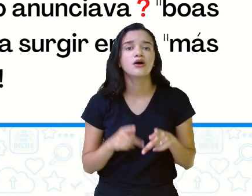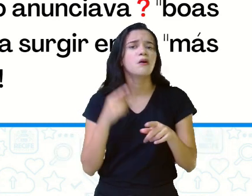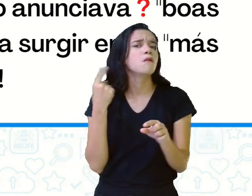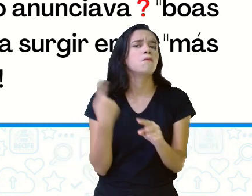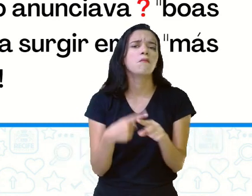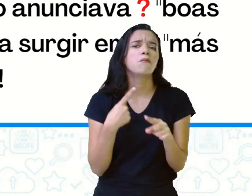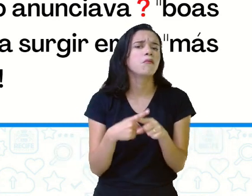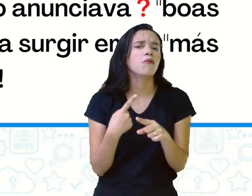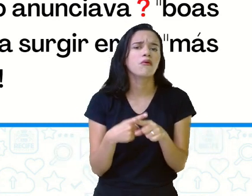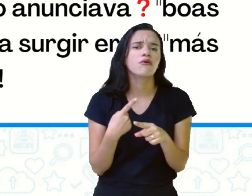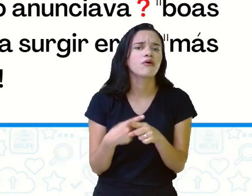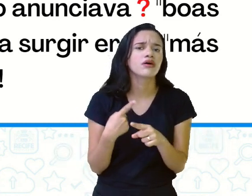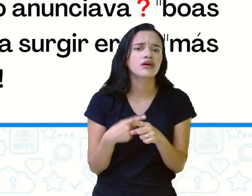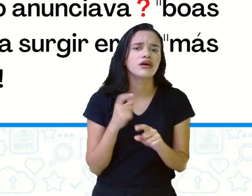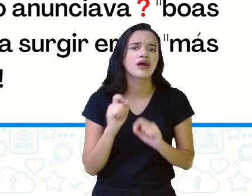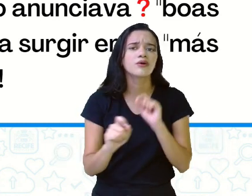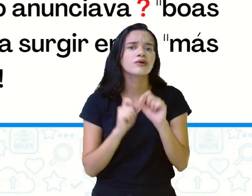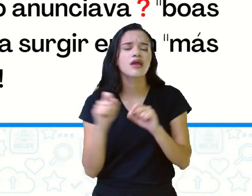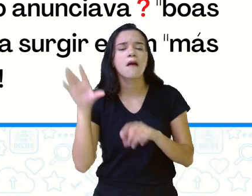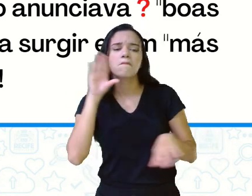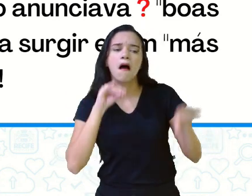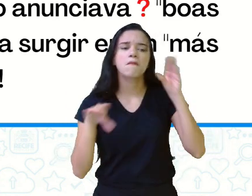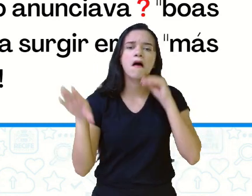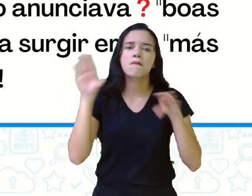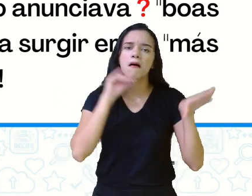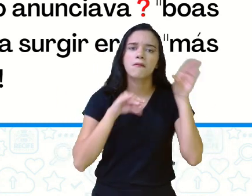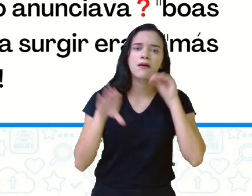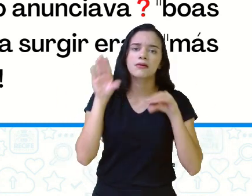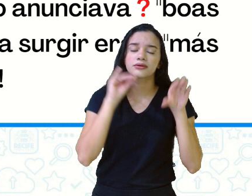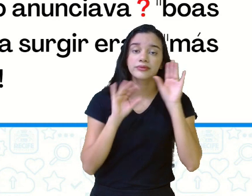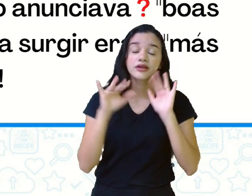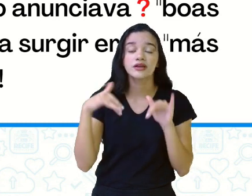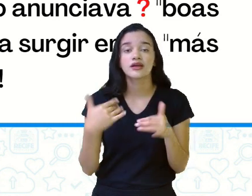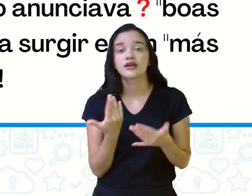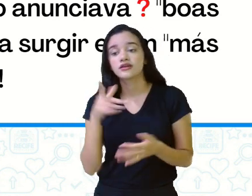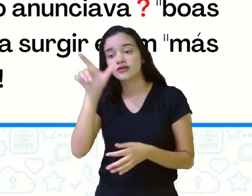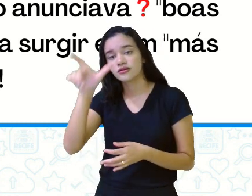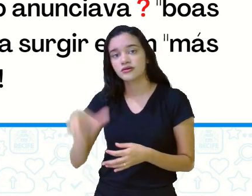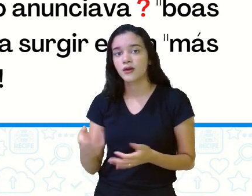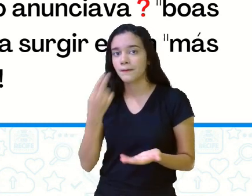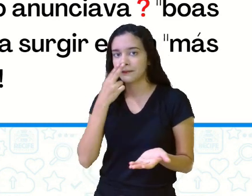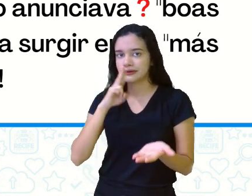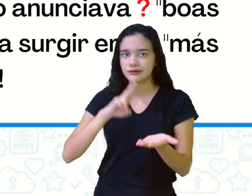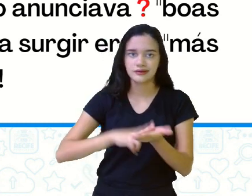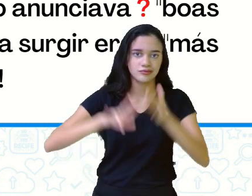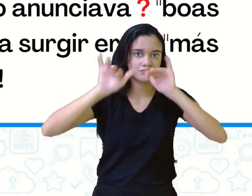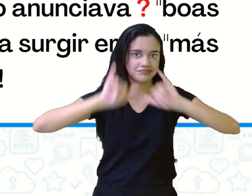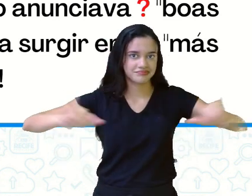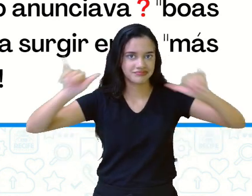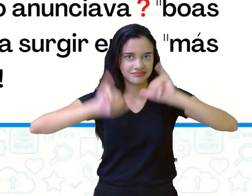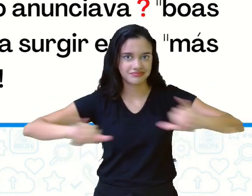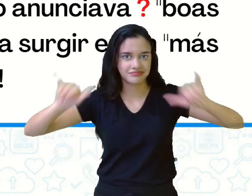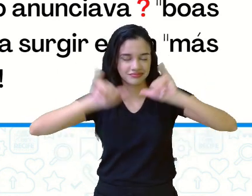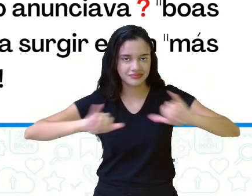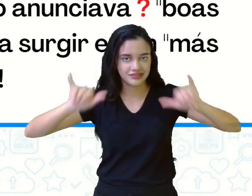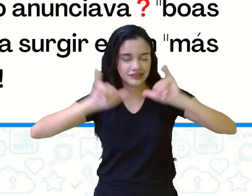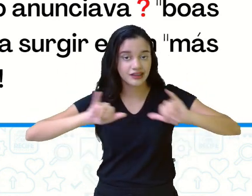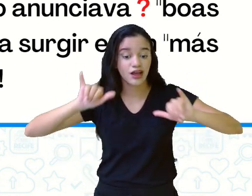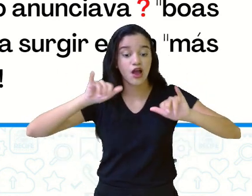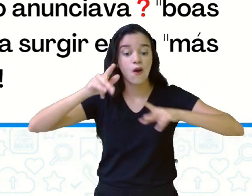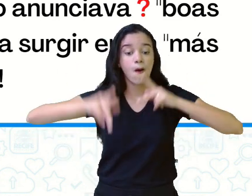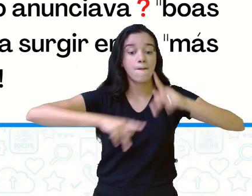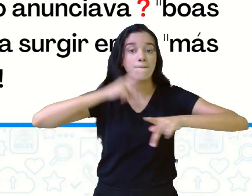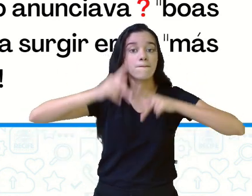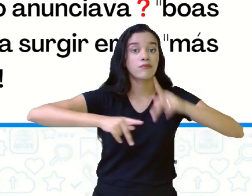funcionava na base do boca a boca. Um mensageiro anunciava boas novas para povo